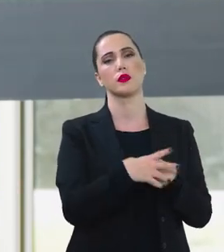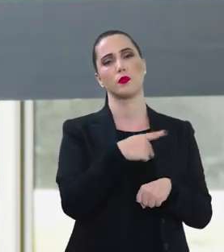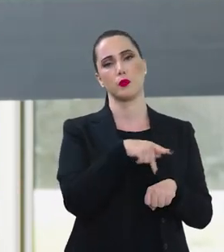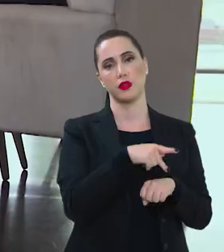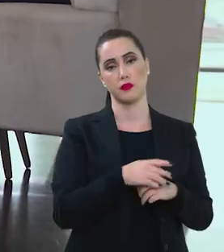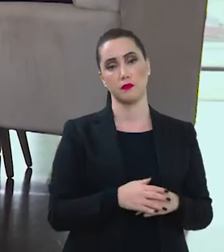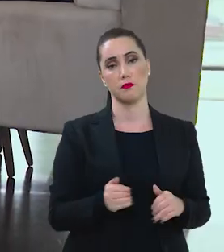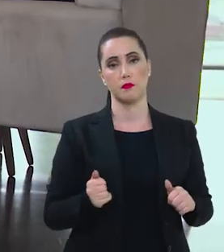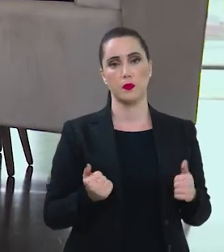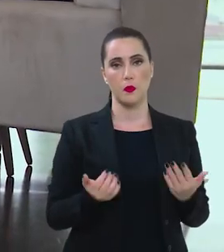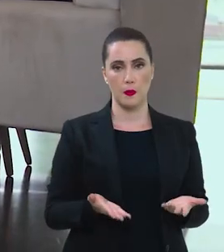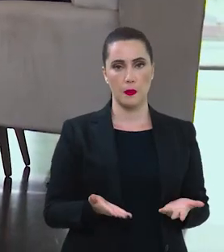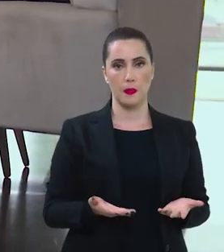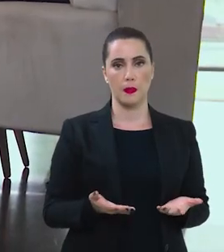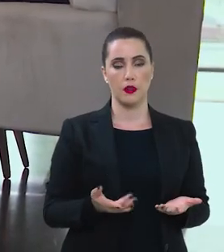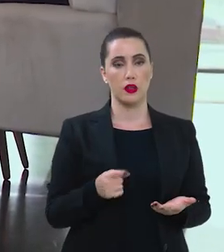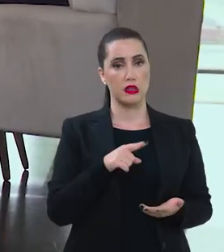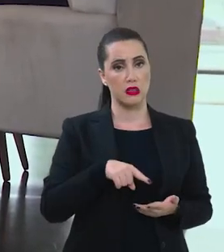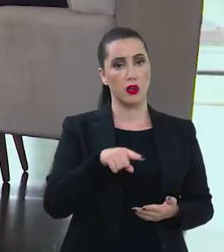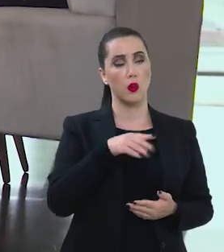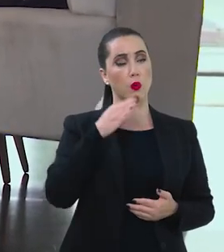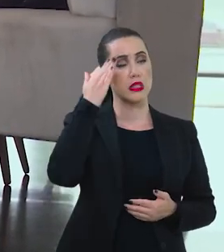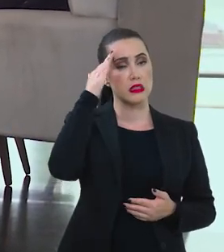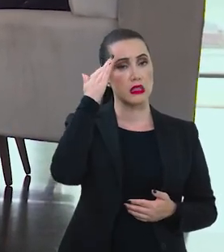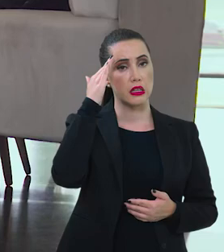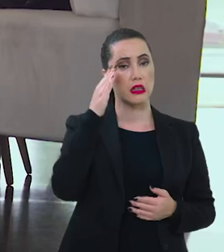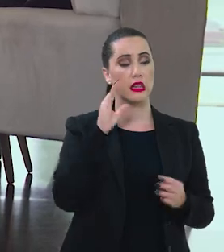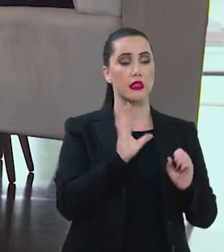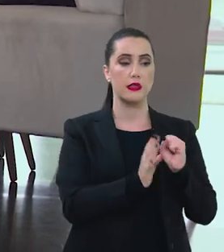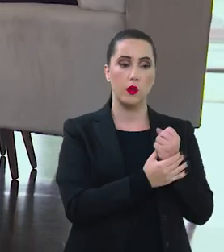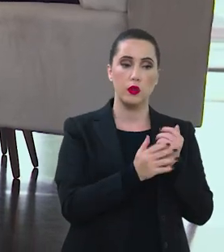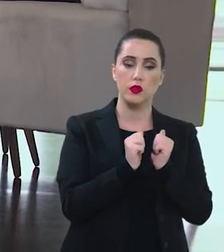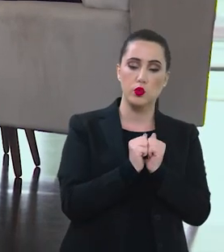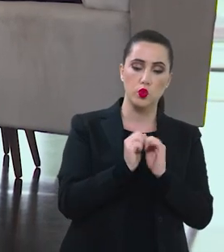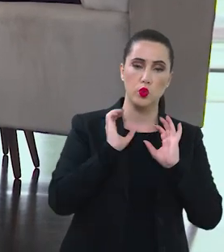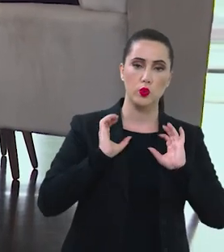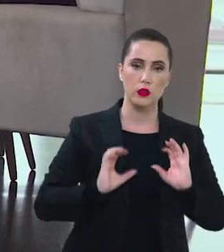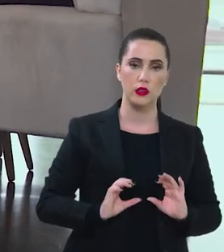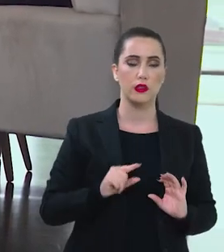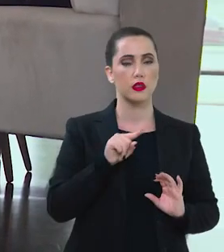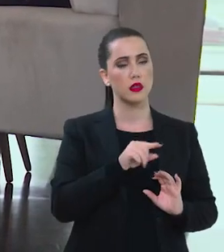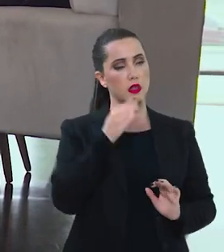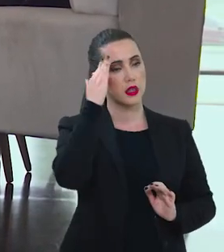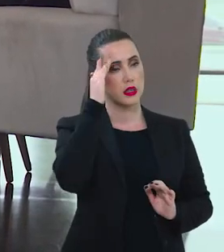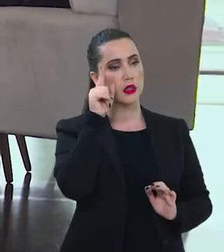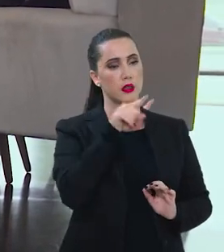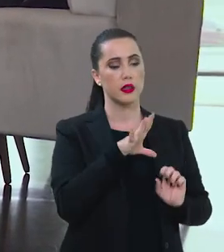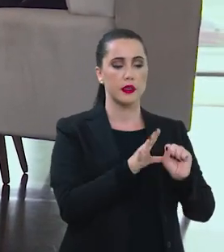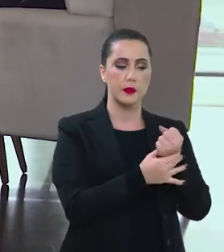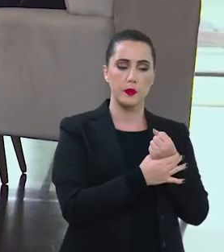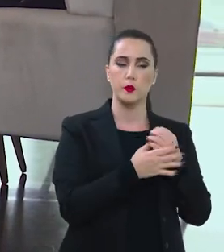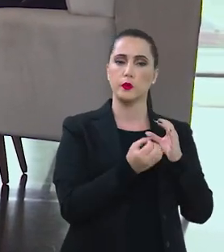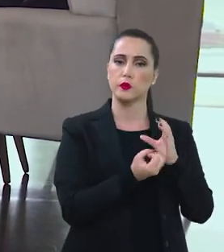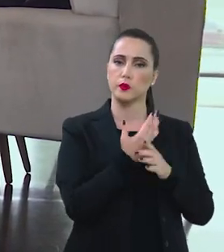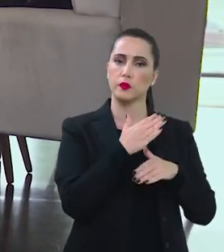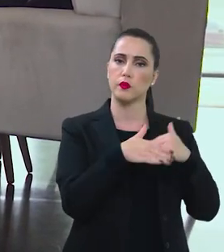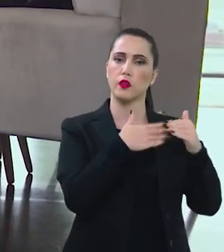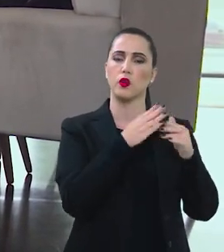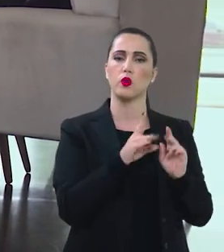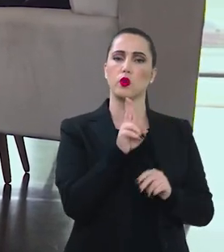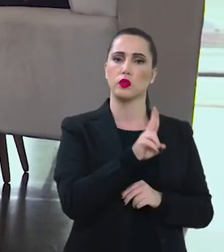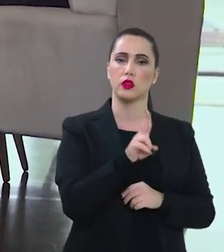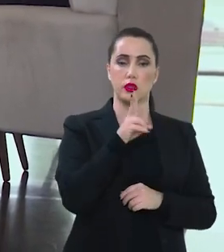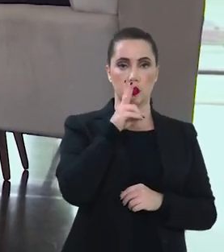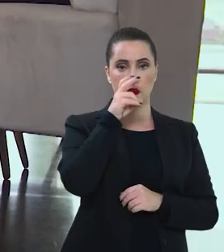país. Então, entender a segurança com a cidadania é entender que a segurança pública é construída com base nas